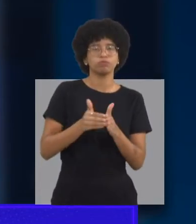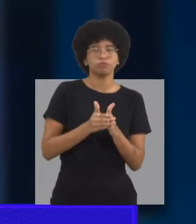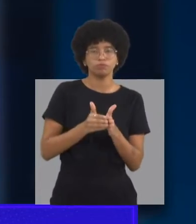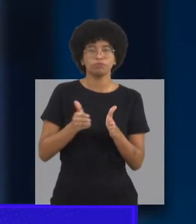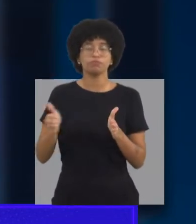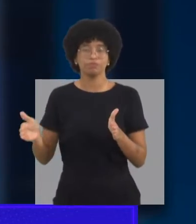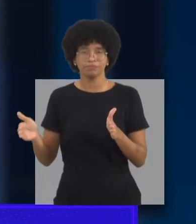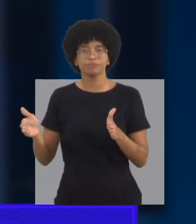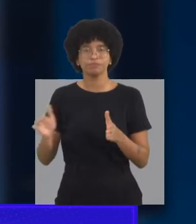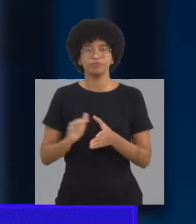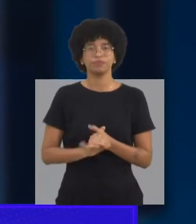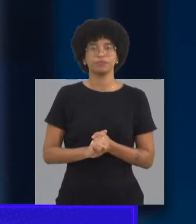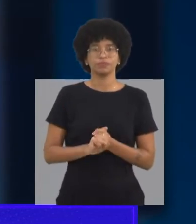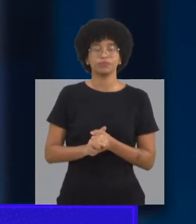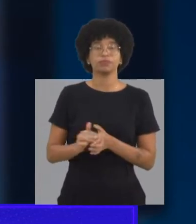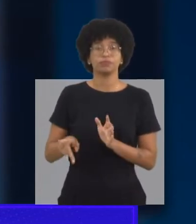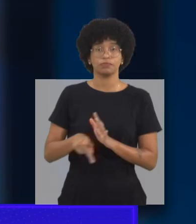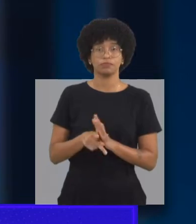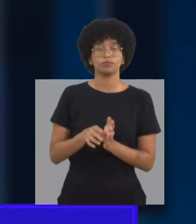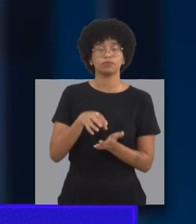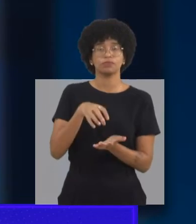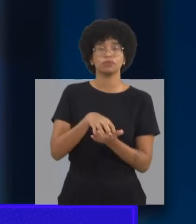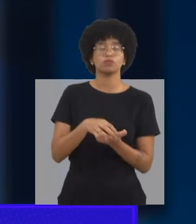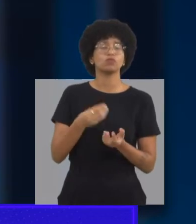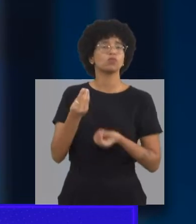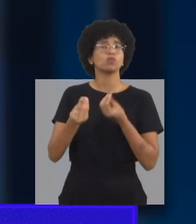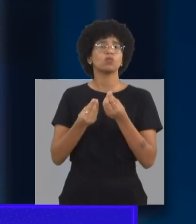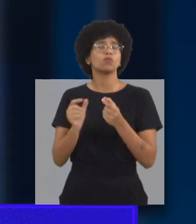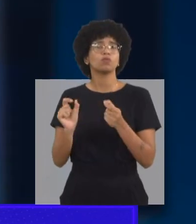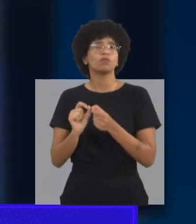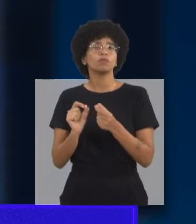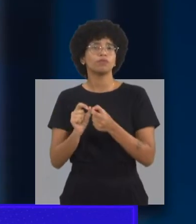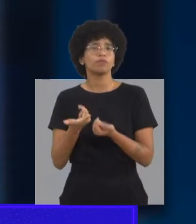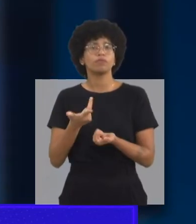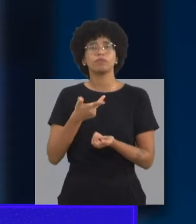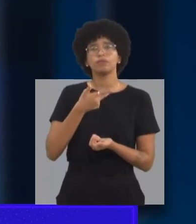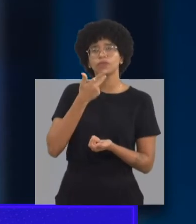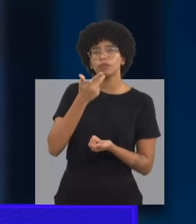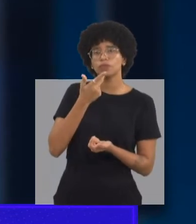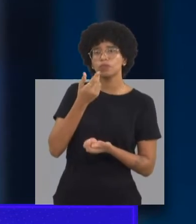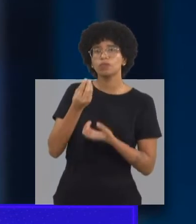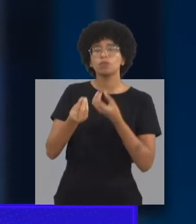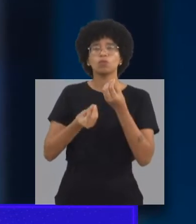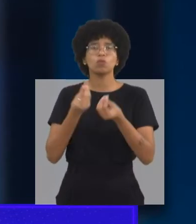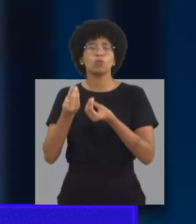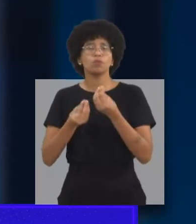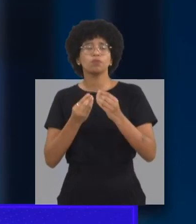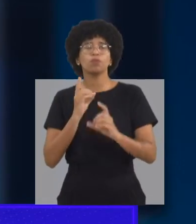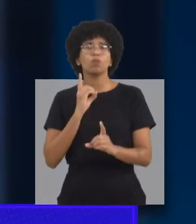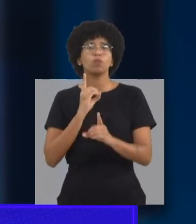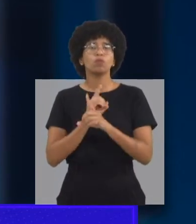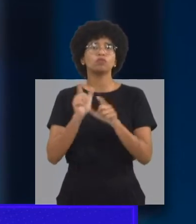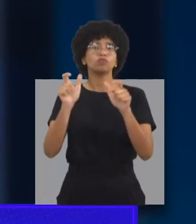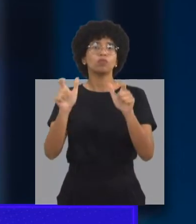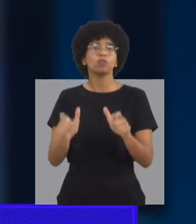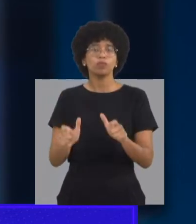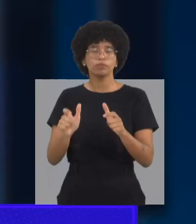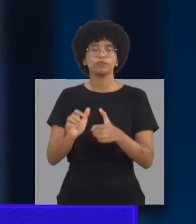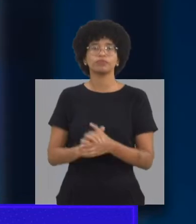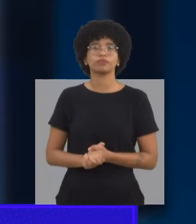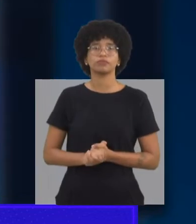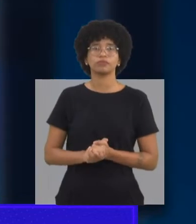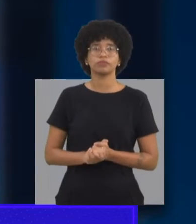ela é, a família, ela é o coração ali, mas nós temos por obrigação e responsabilidade